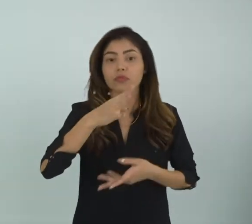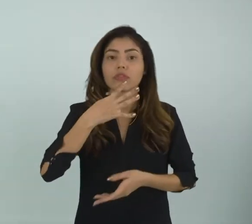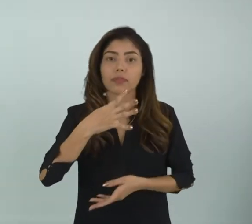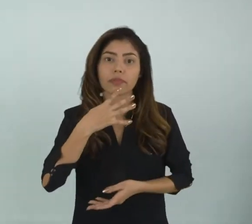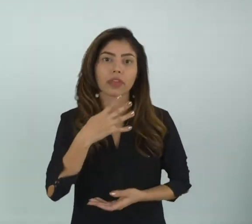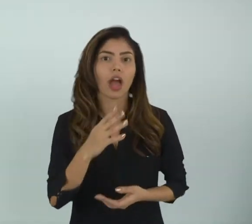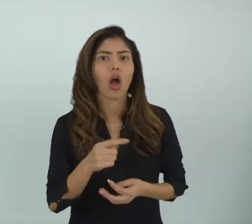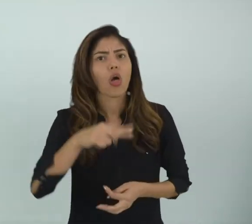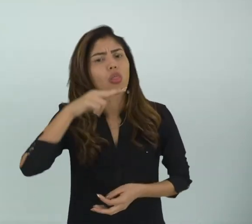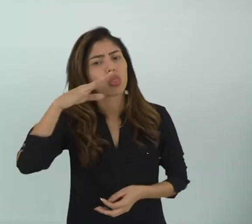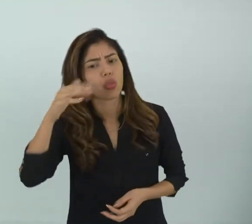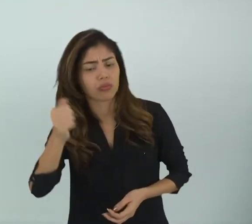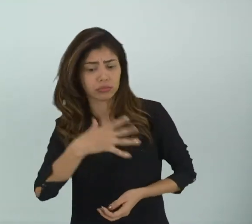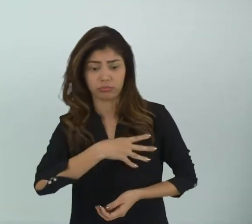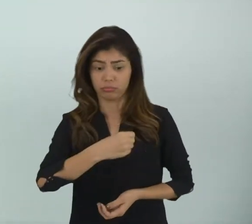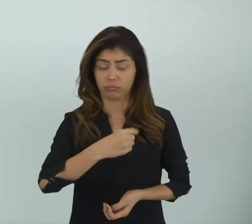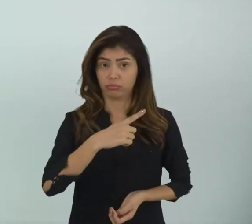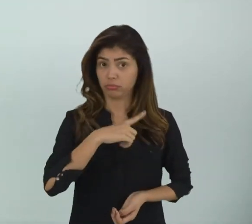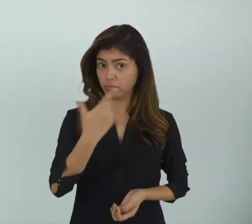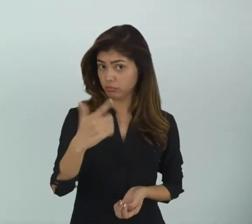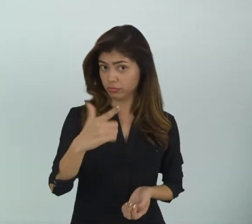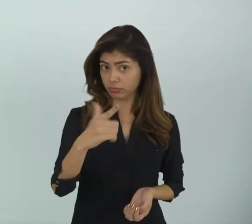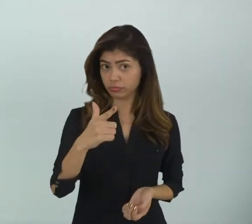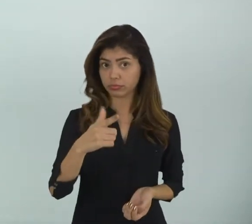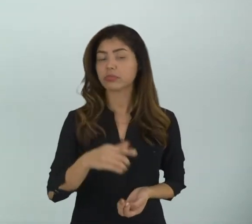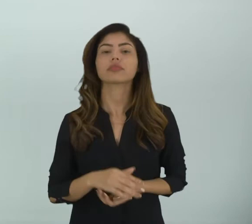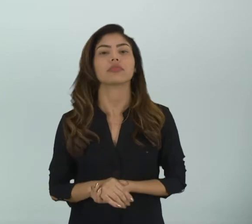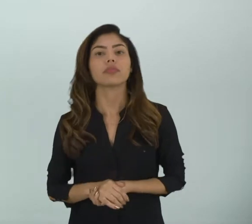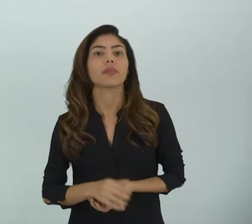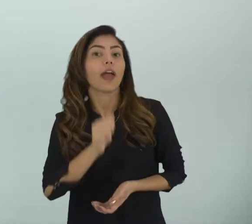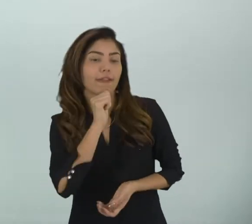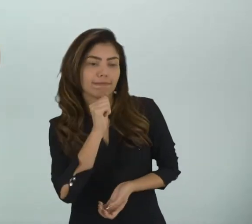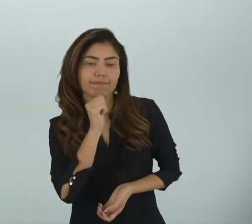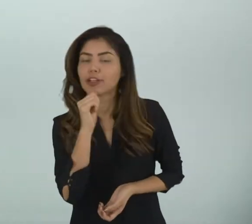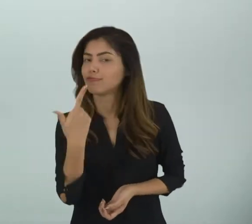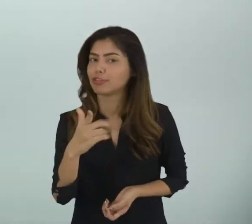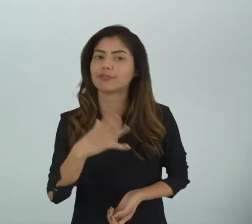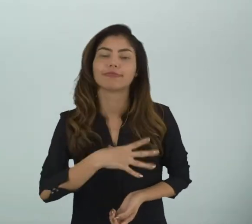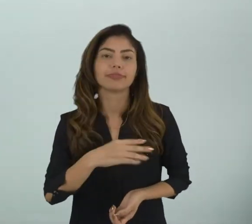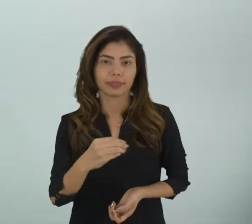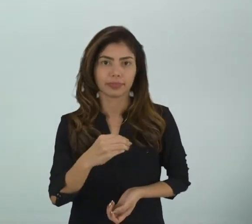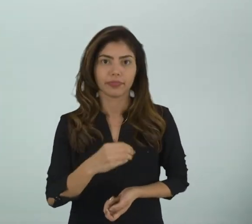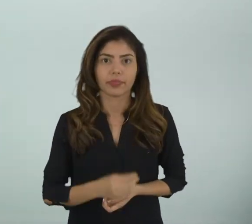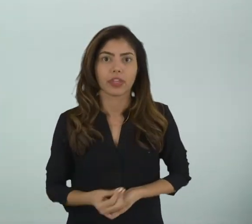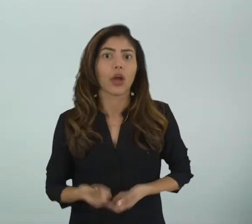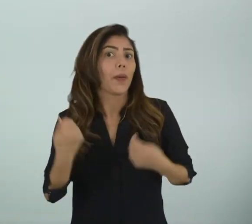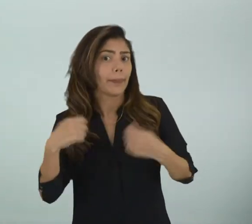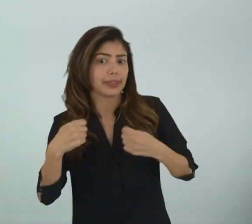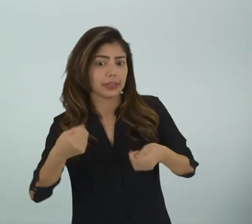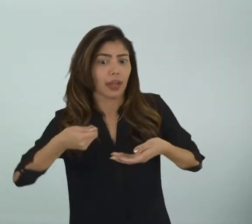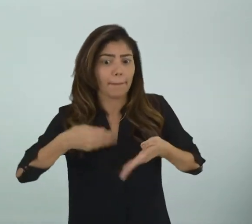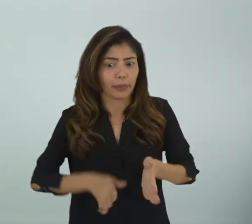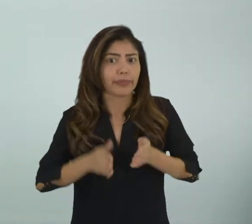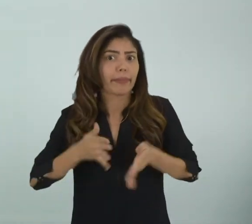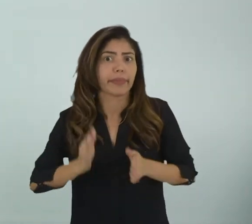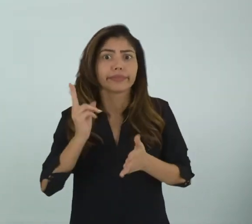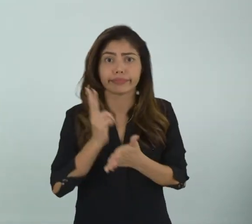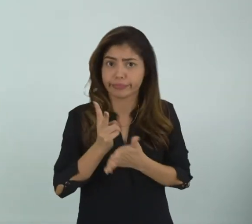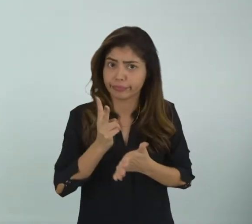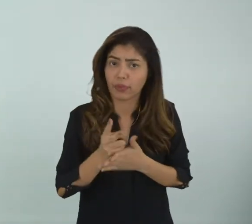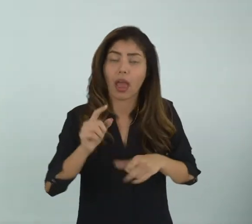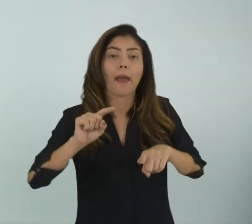Alguém que nunca teve filhos Ou alguém que não teve filho ainda Não necessariamente Ela precisa se reproduzir